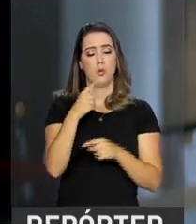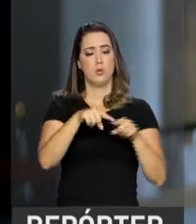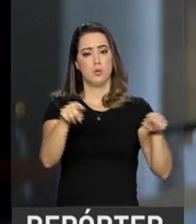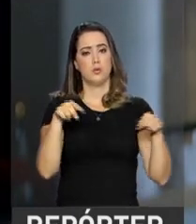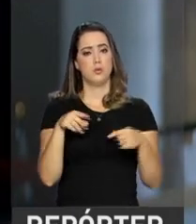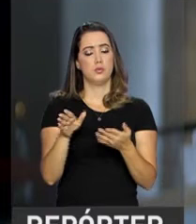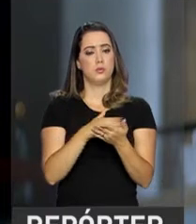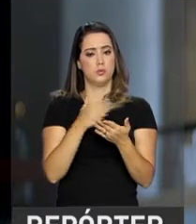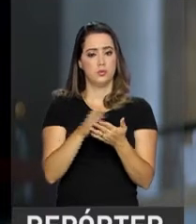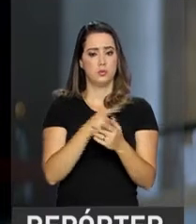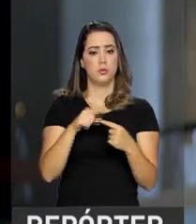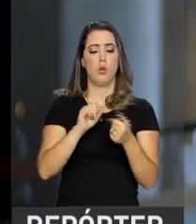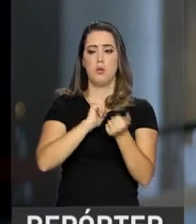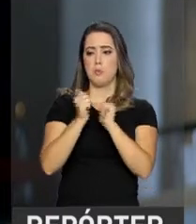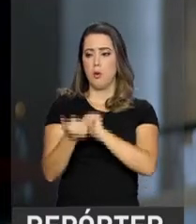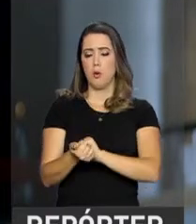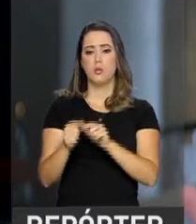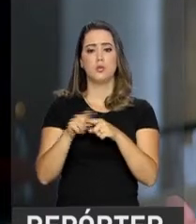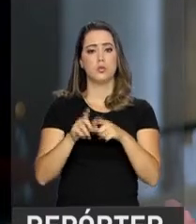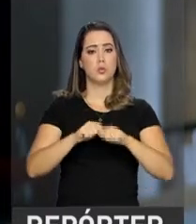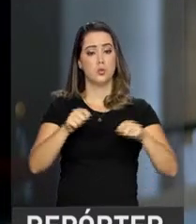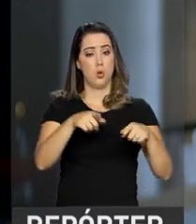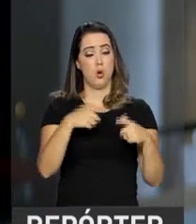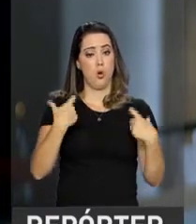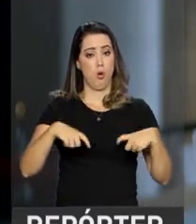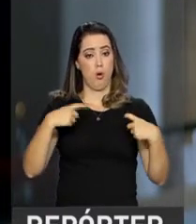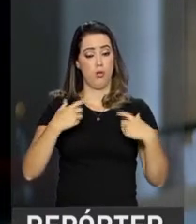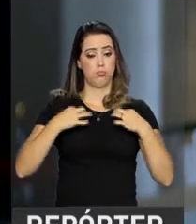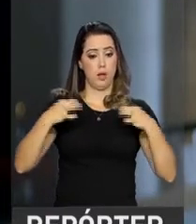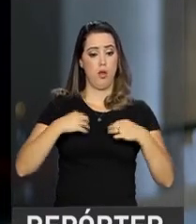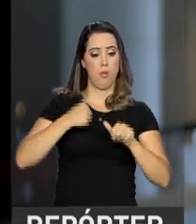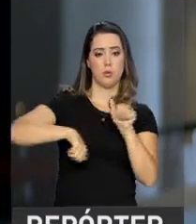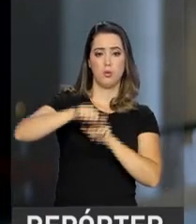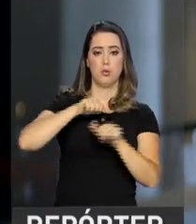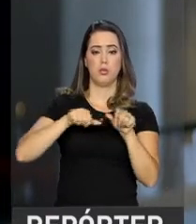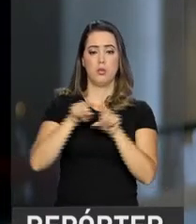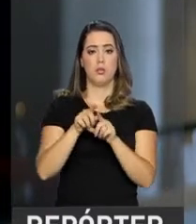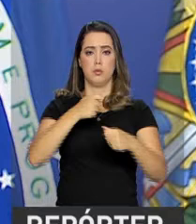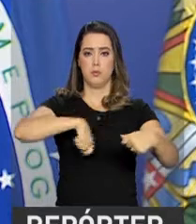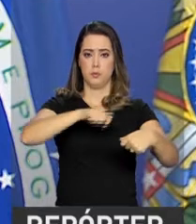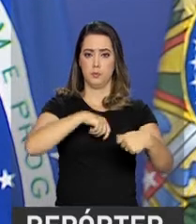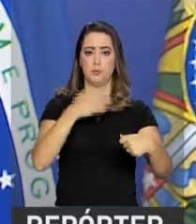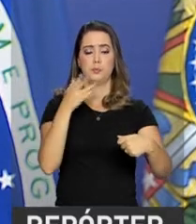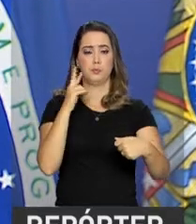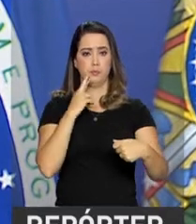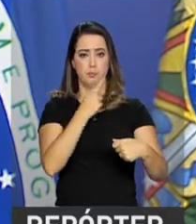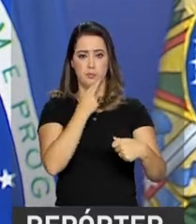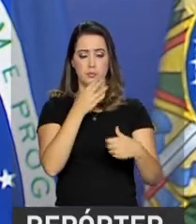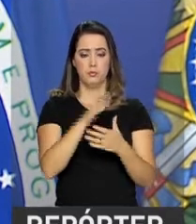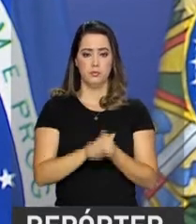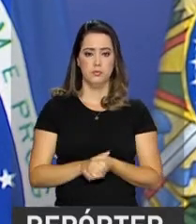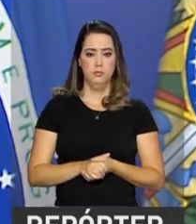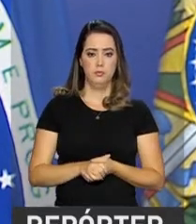aula, quadra poliesportiva, vestiários masculino e feminino e cozinha com refeitório. O presidente